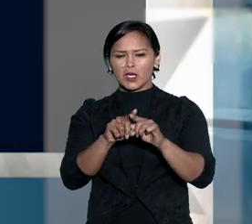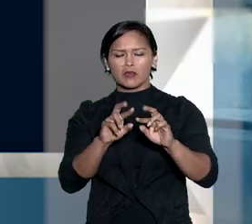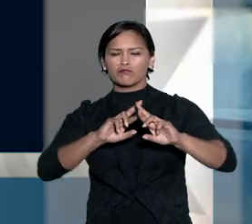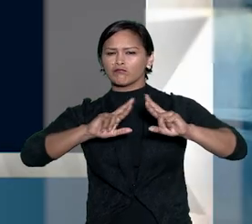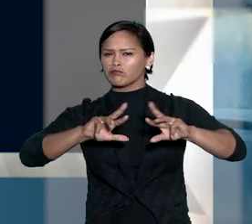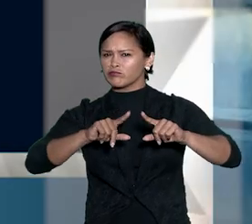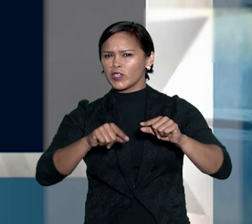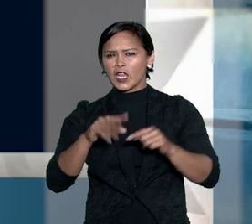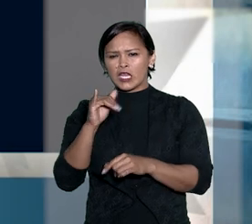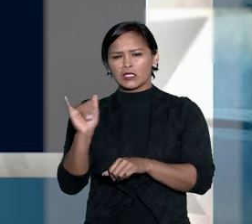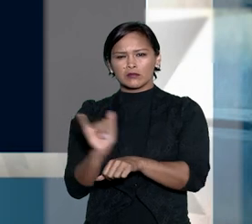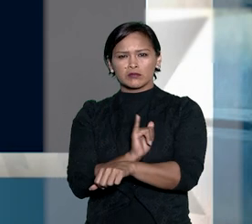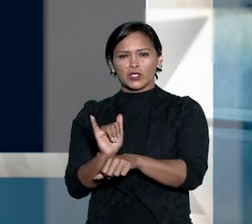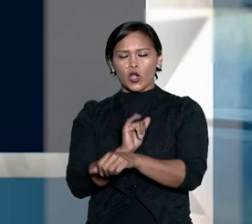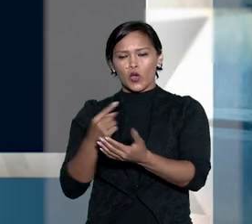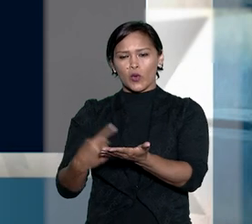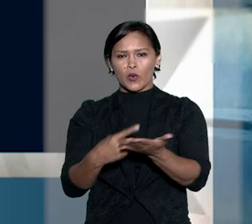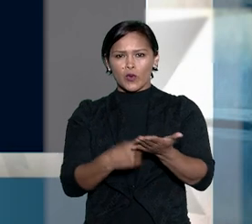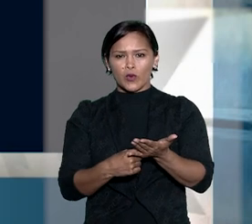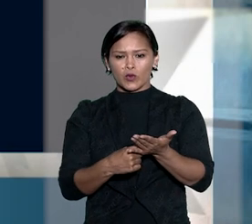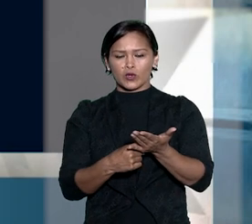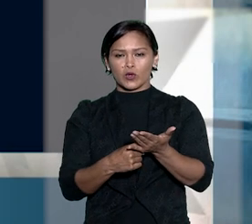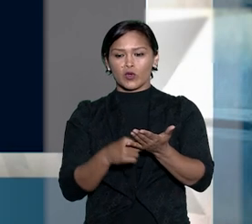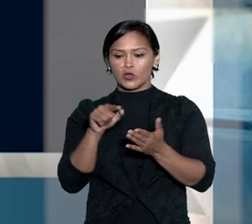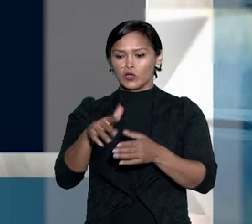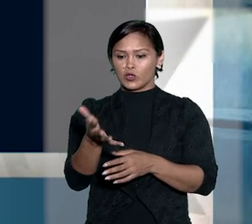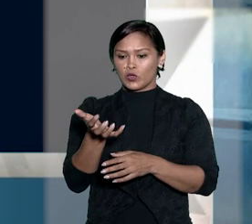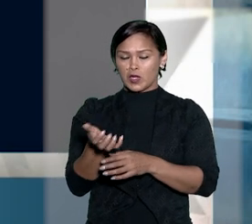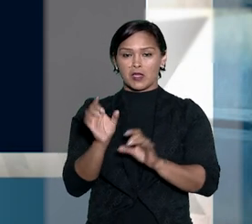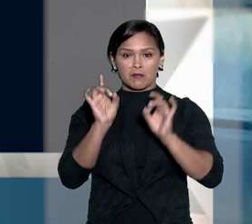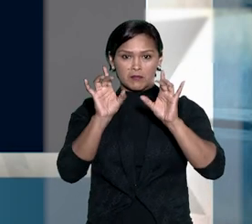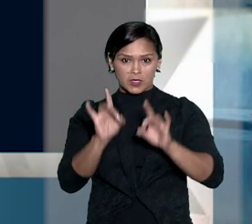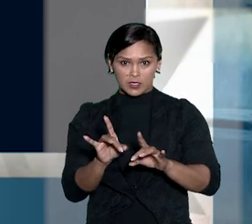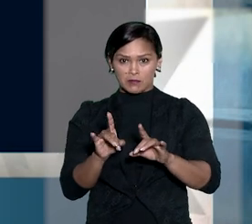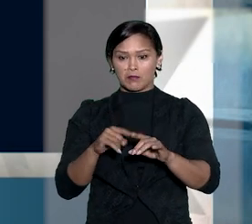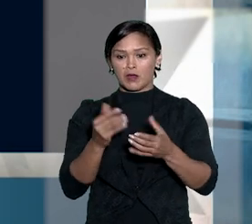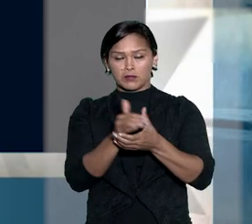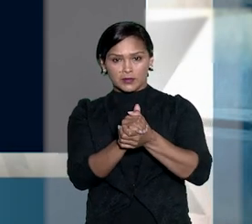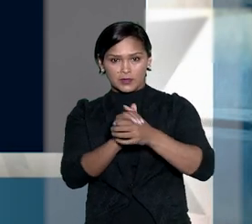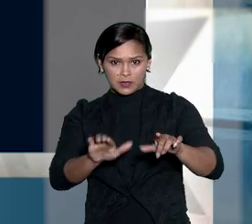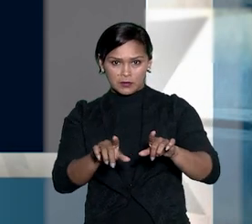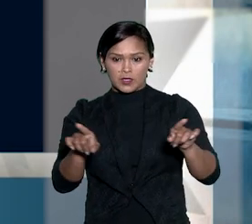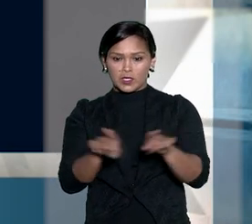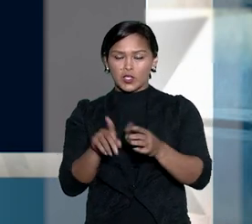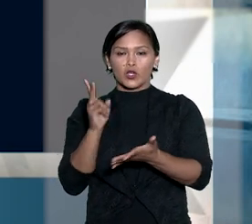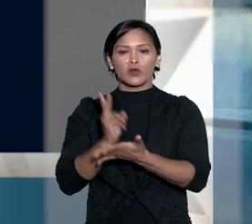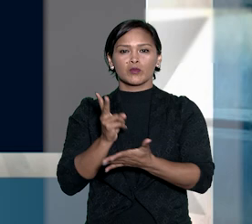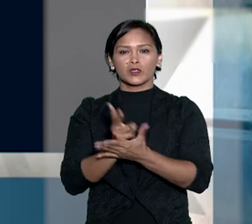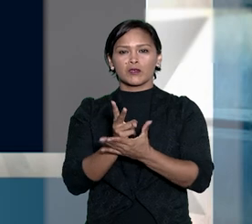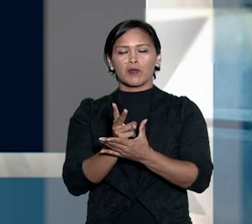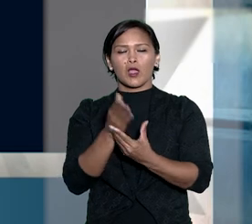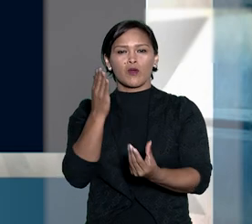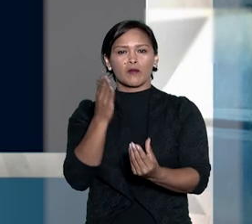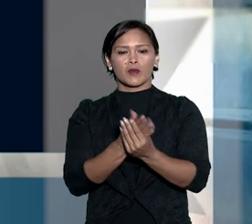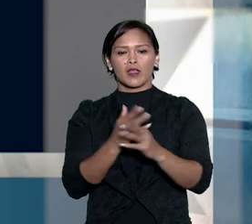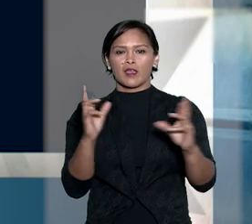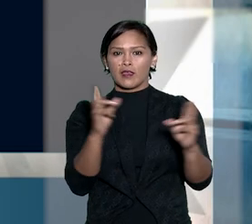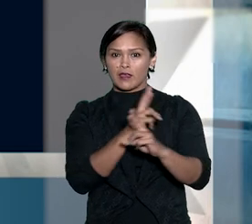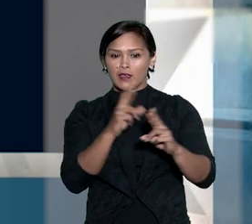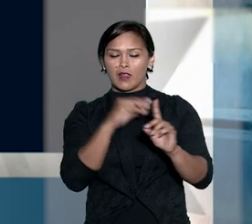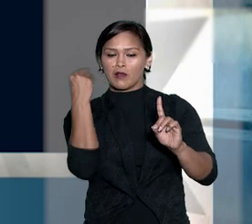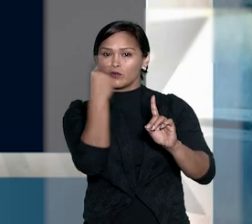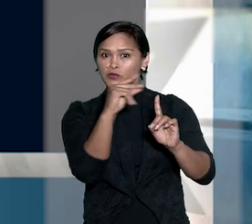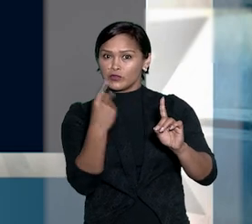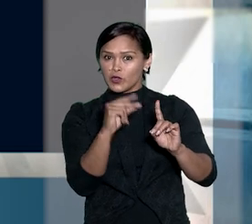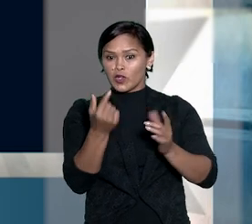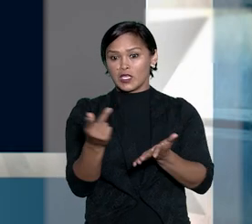que não há incompatibilidade lógica entre o acordo em torno da pretensão principal, que trata da separação, e o prosseguimento do processo em